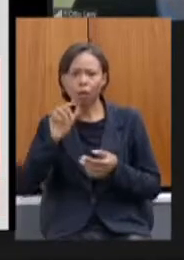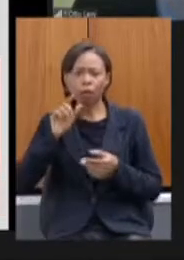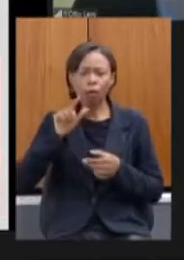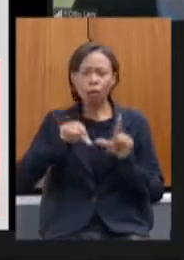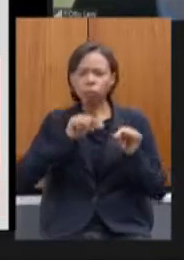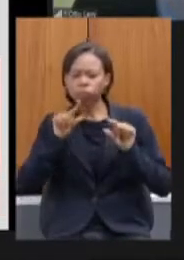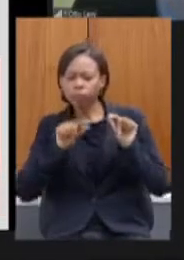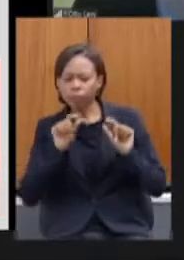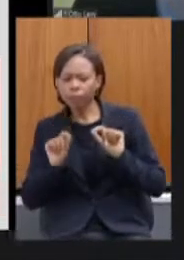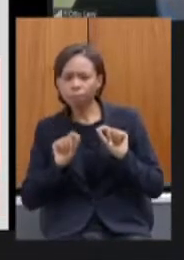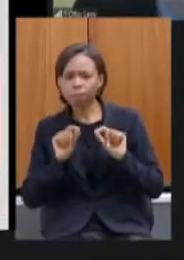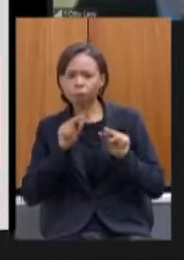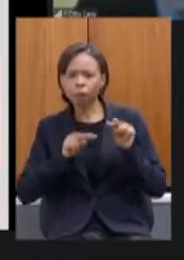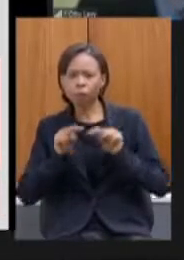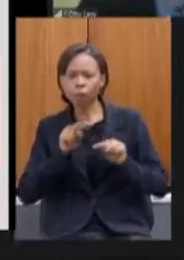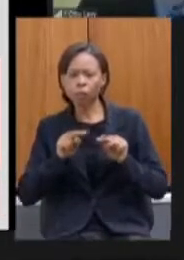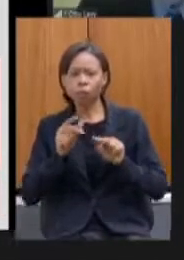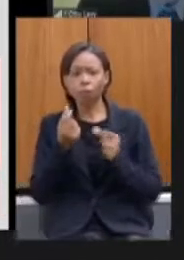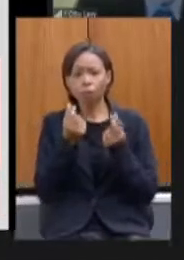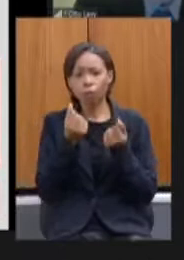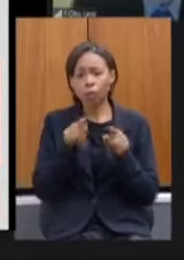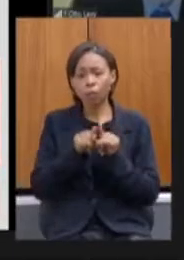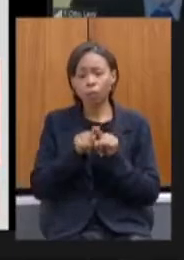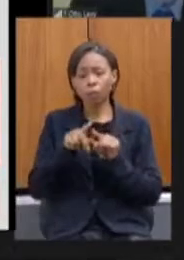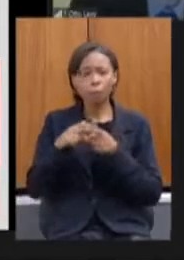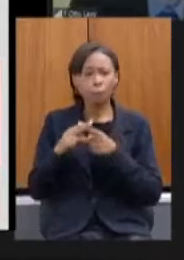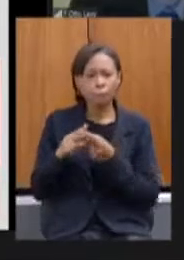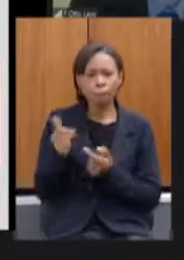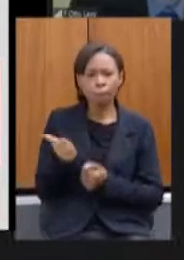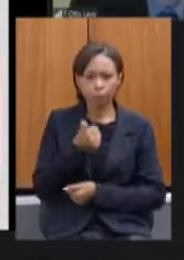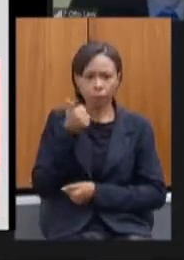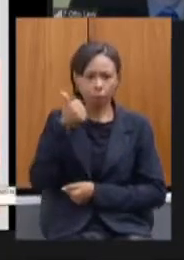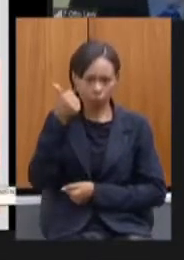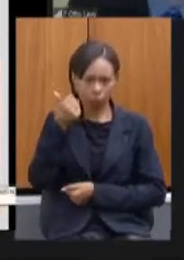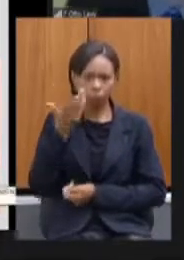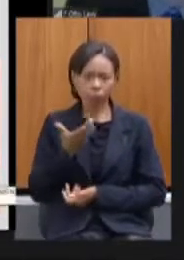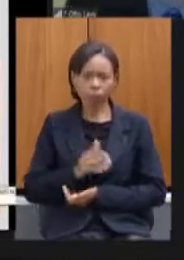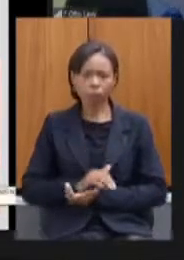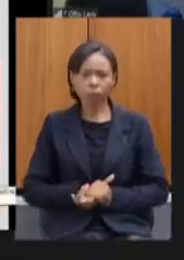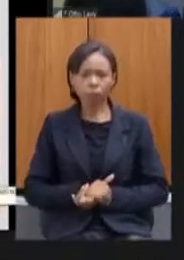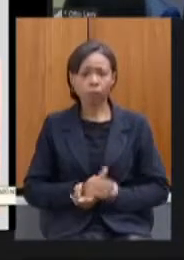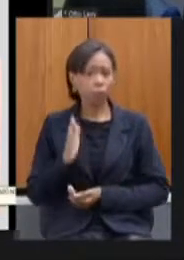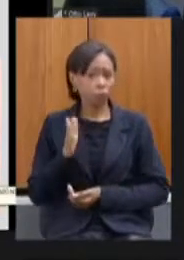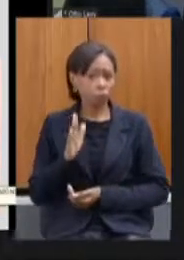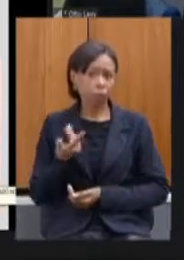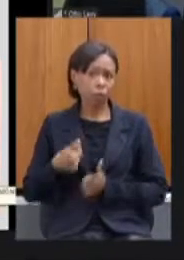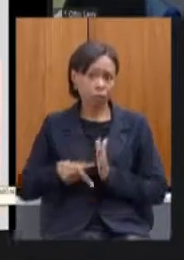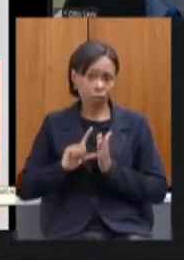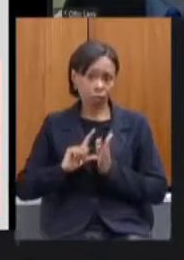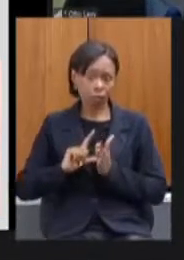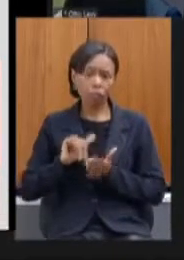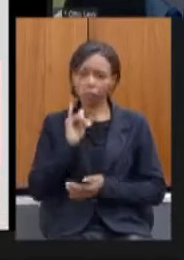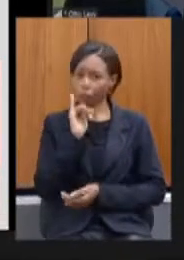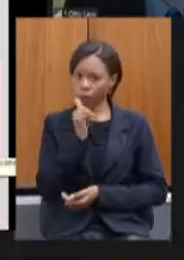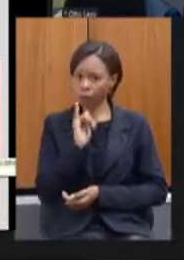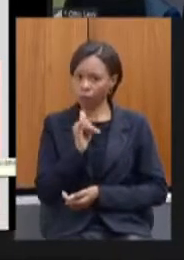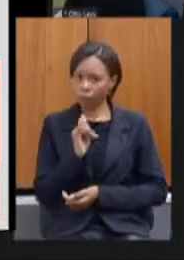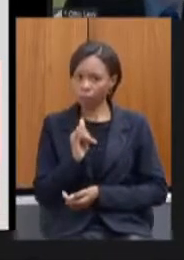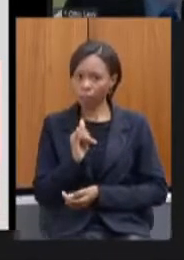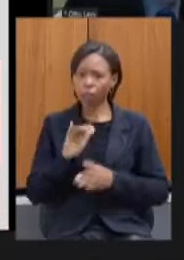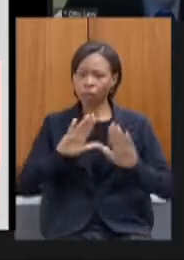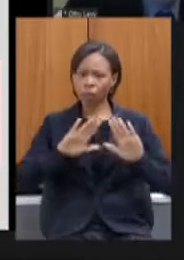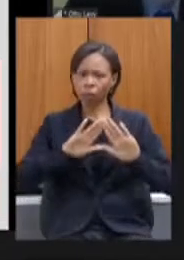implementação de melhorias já visto como já havia informado no assembleia